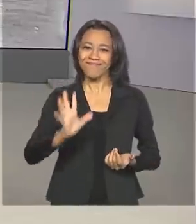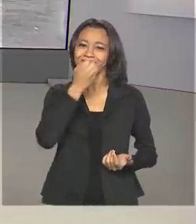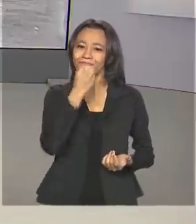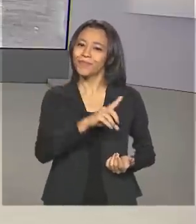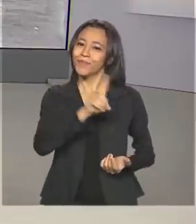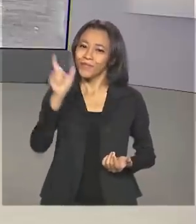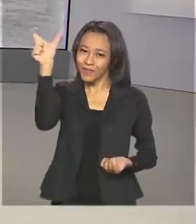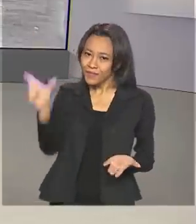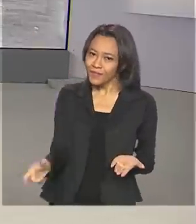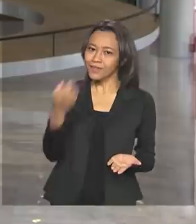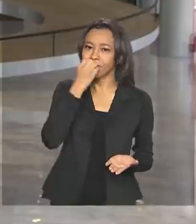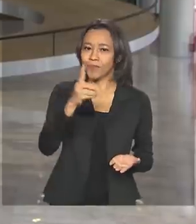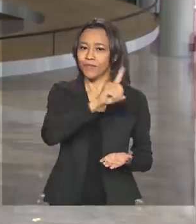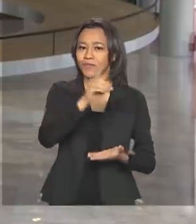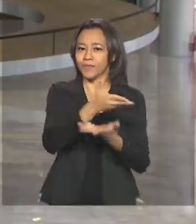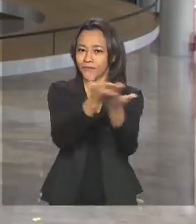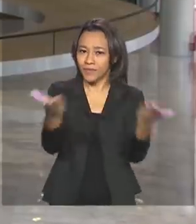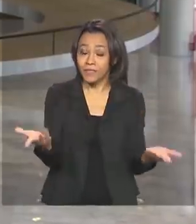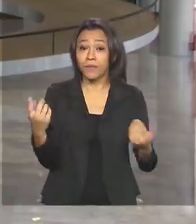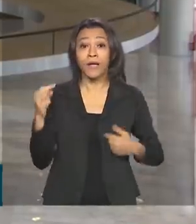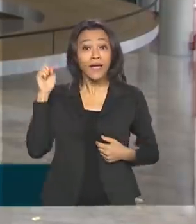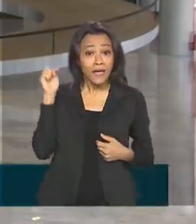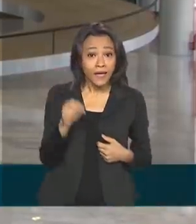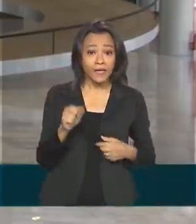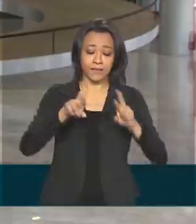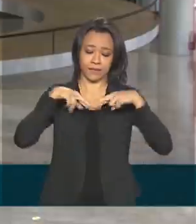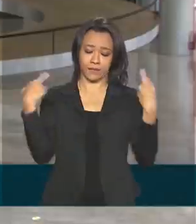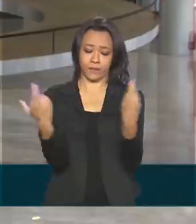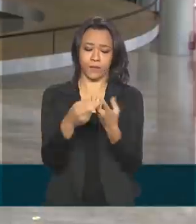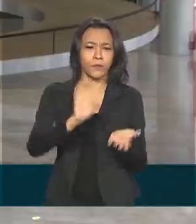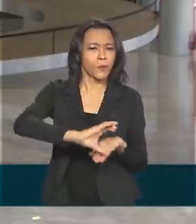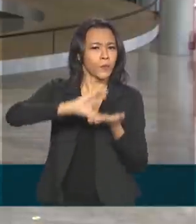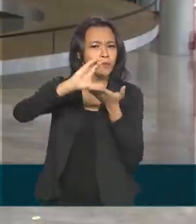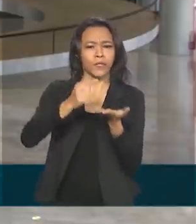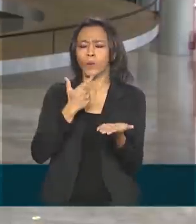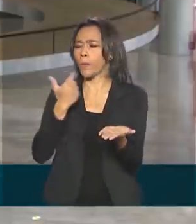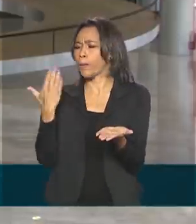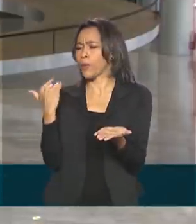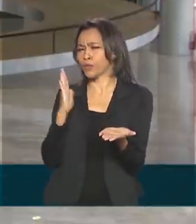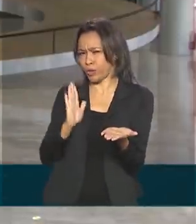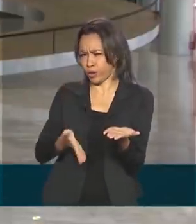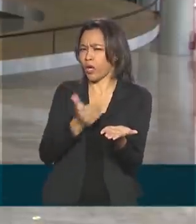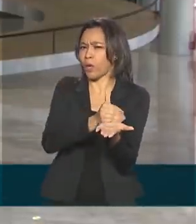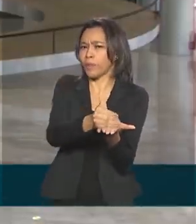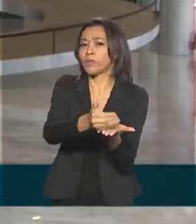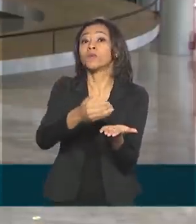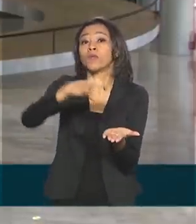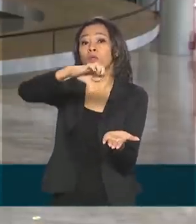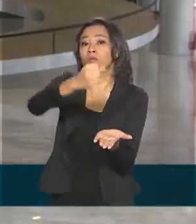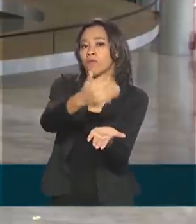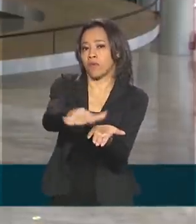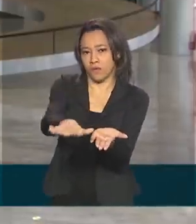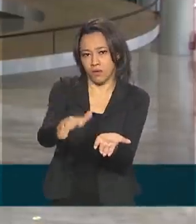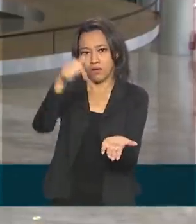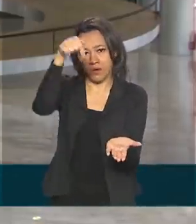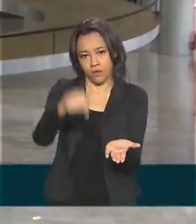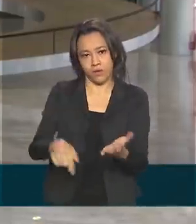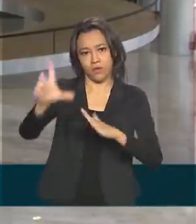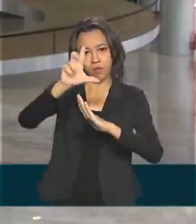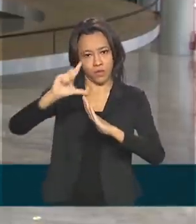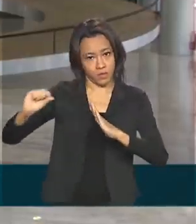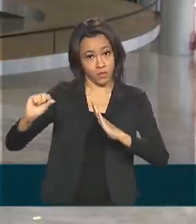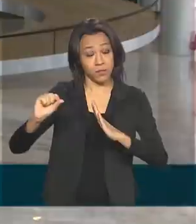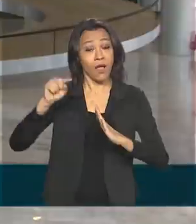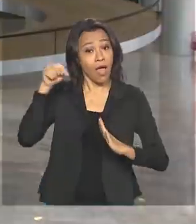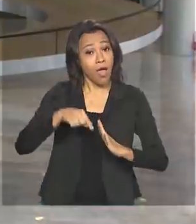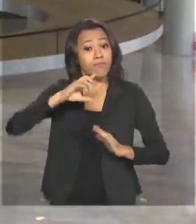para você, bom dia a todos. Essa reunião do Conselho começou agora há pouco, às 21h30, aqui no Palácio do Planalto. E